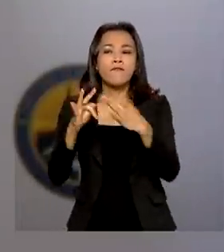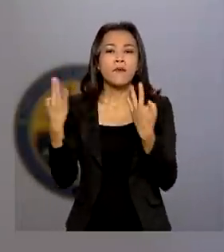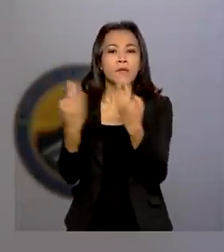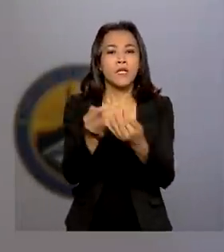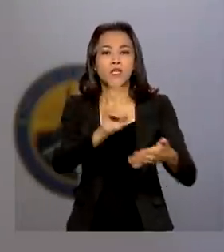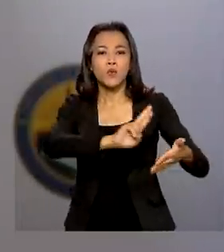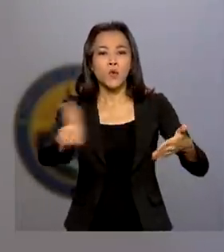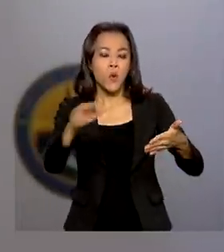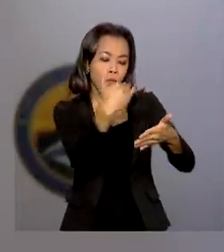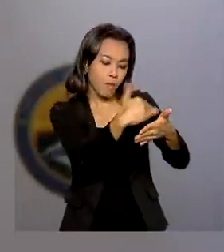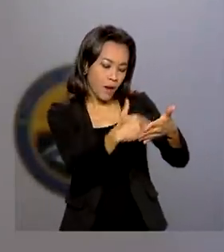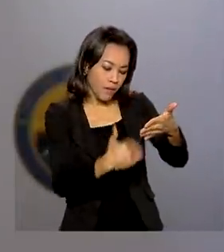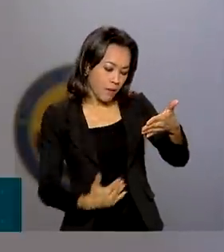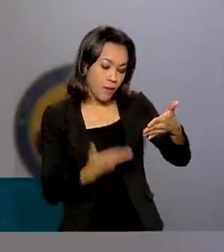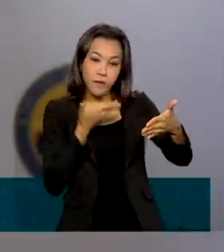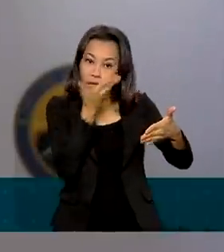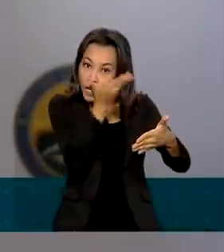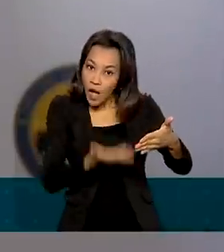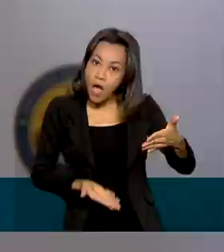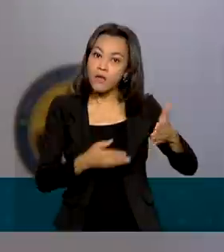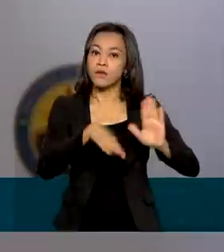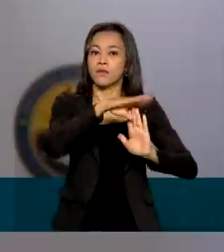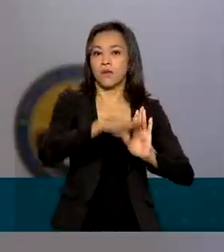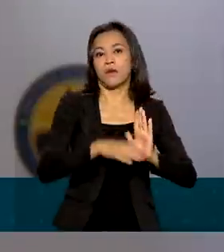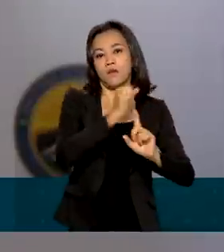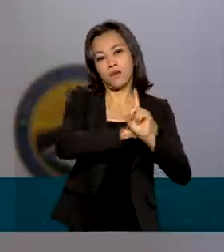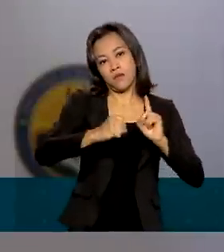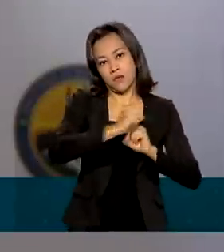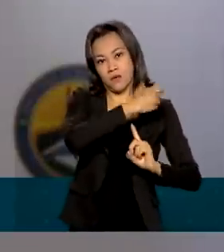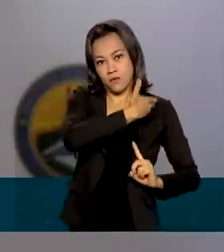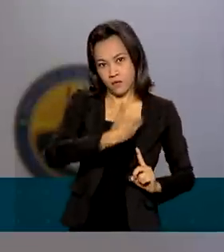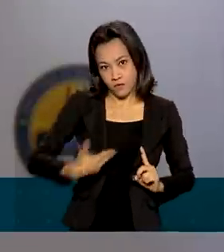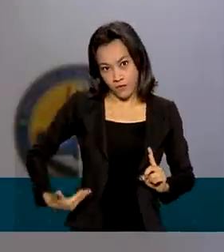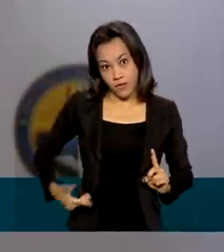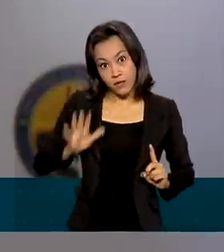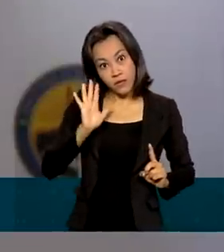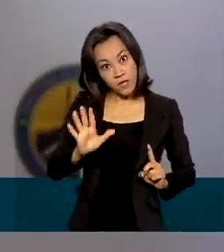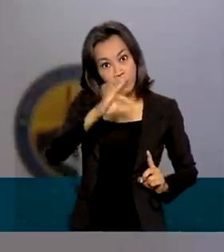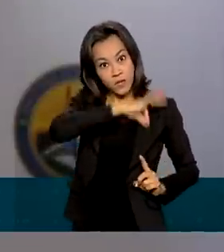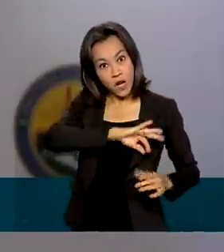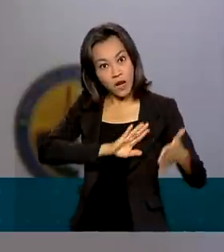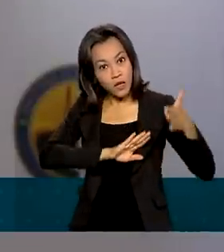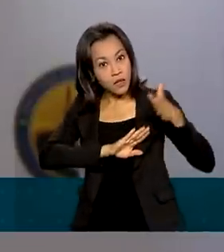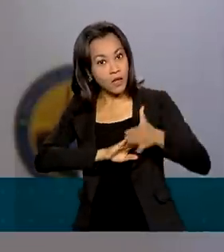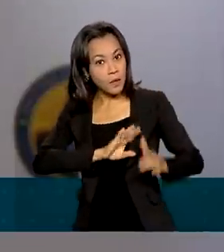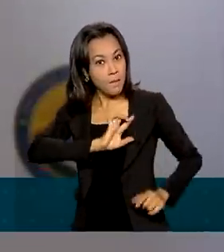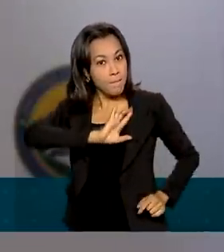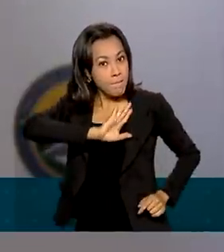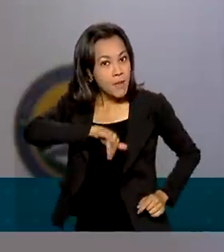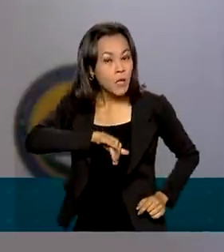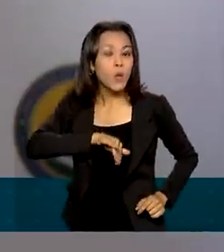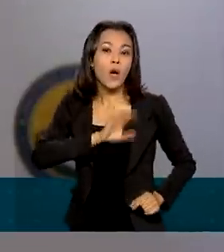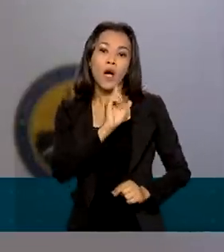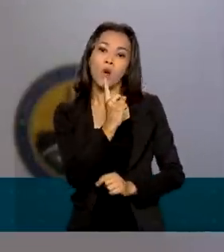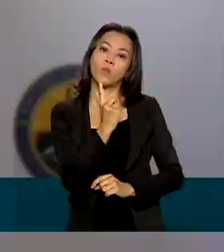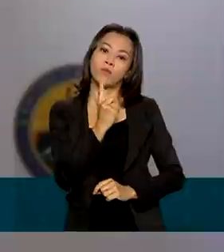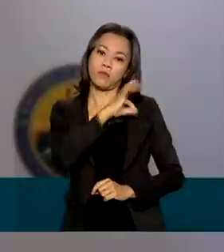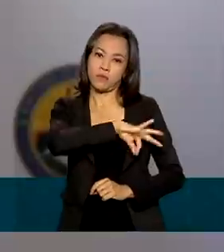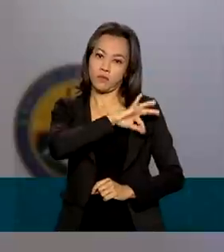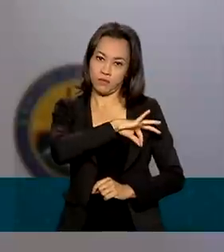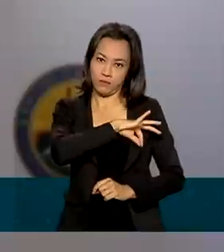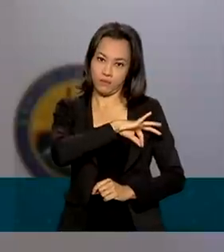Único para Programas Sociais do Governo Federal, desde que possuam renda familiar mensal per capita menor ou igual a meio salário mínimo.